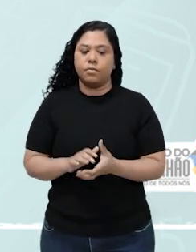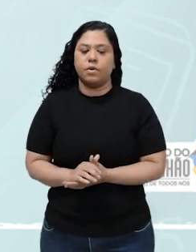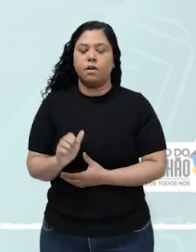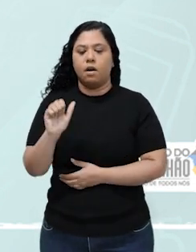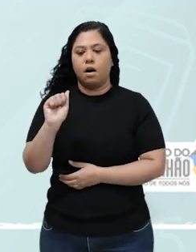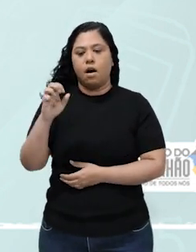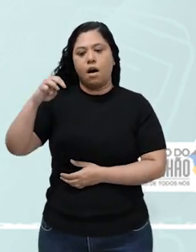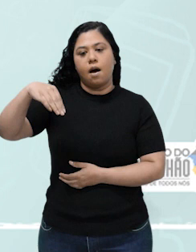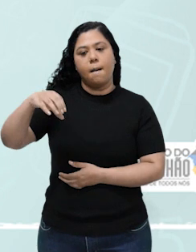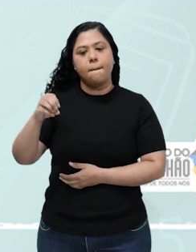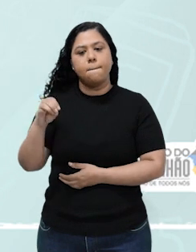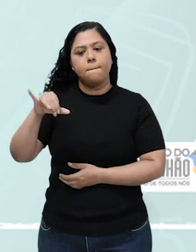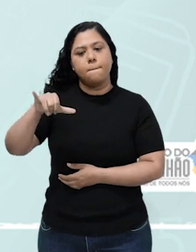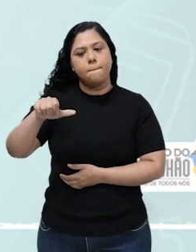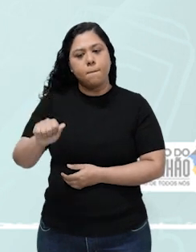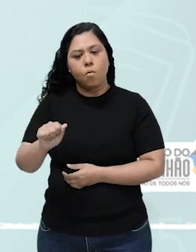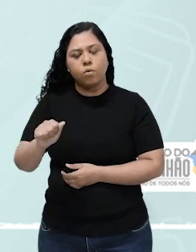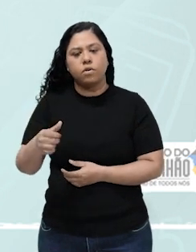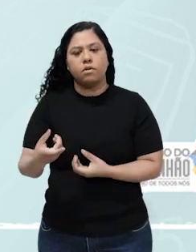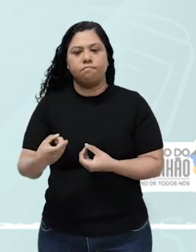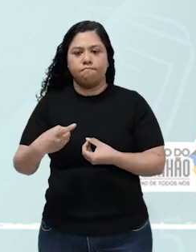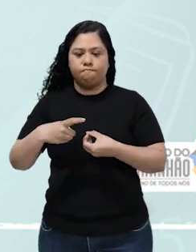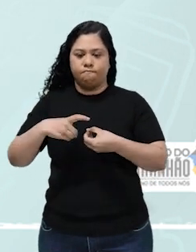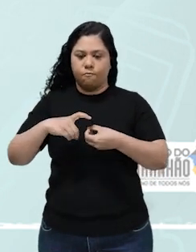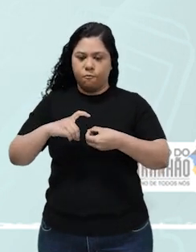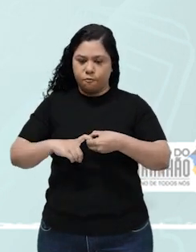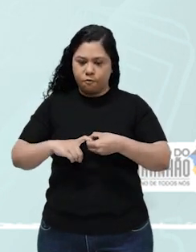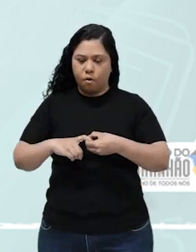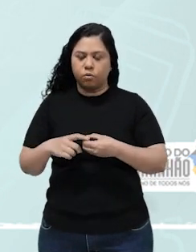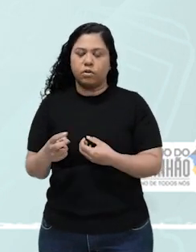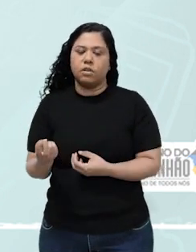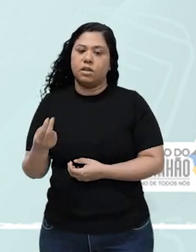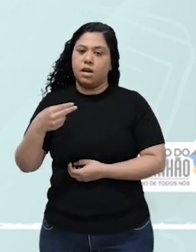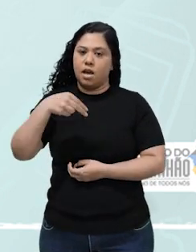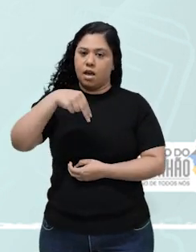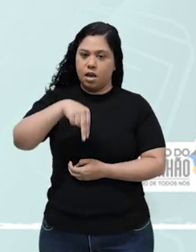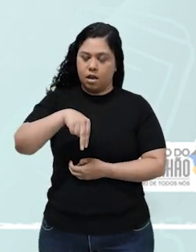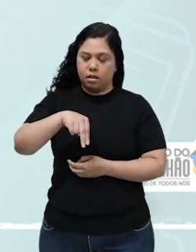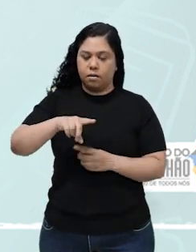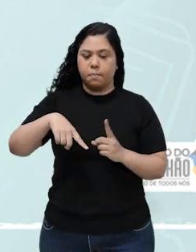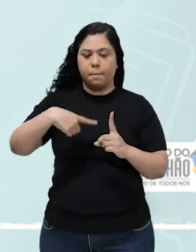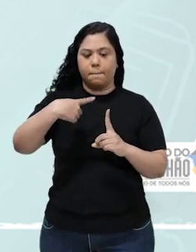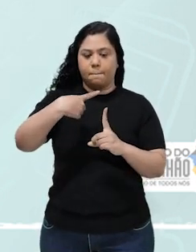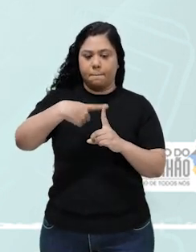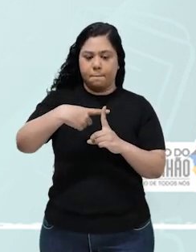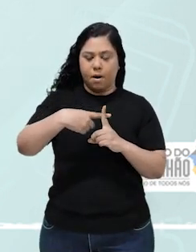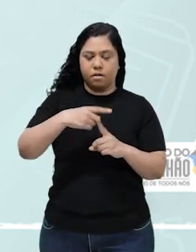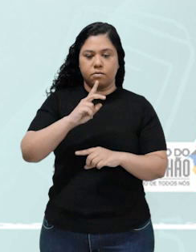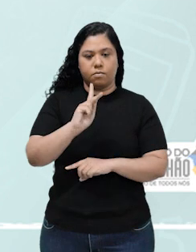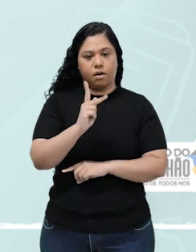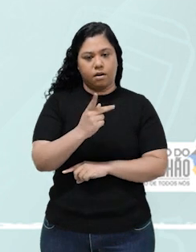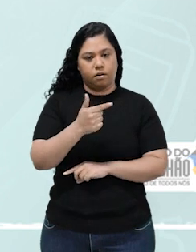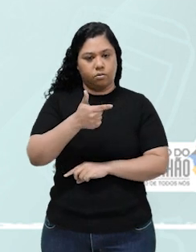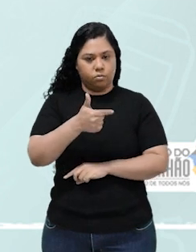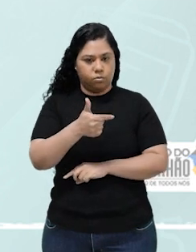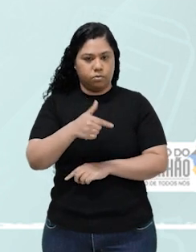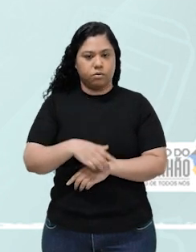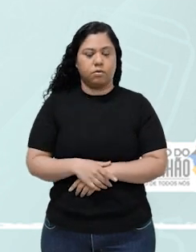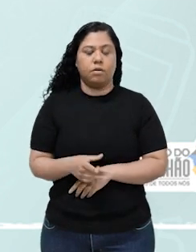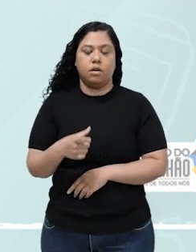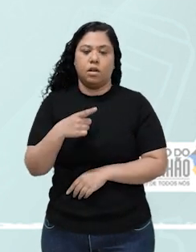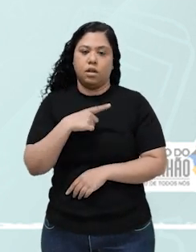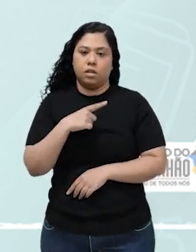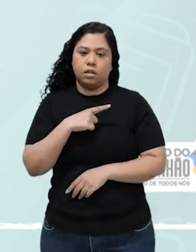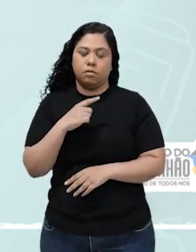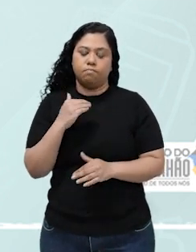a amônia regenerando o gás nitrogênio e o gás hidrogênio. Então, eu tenho o